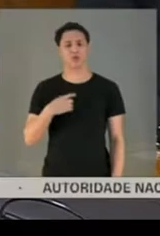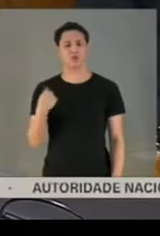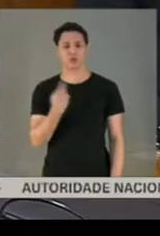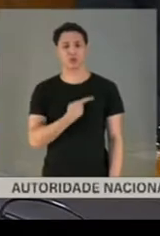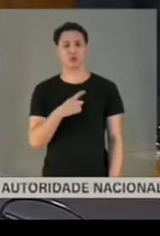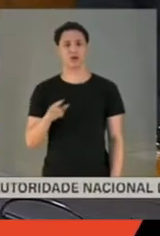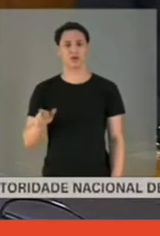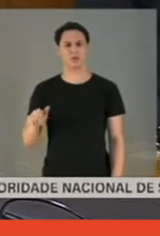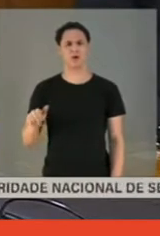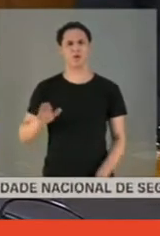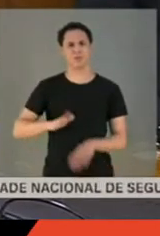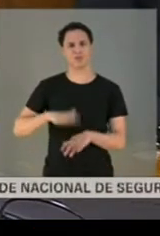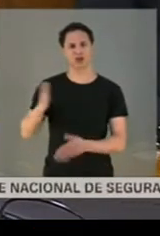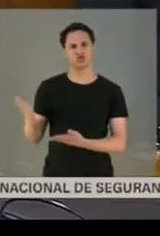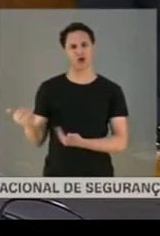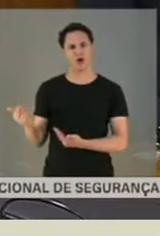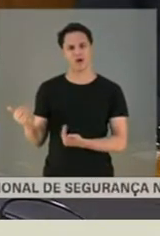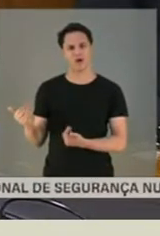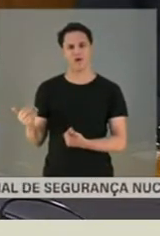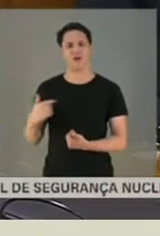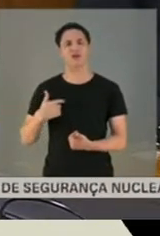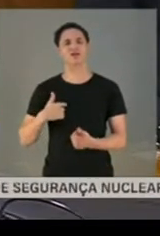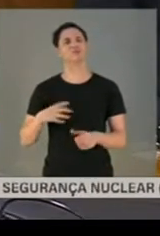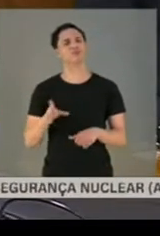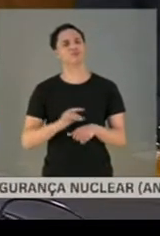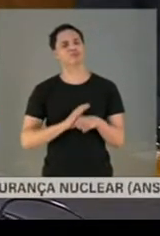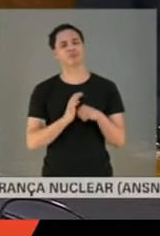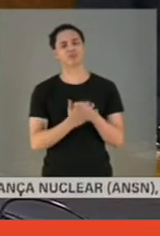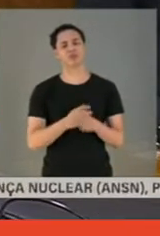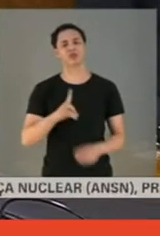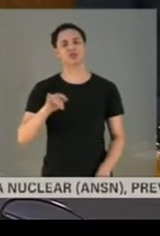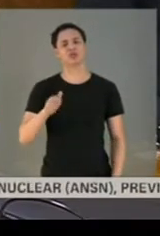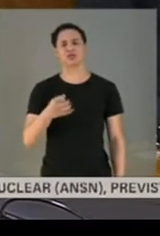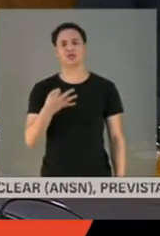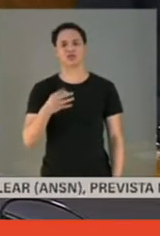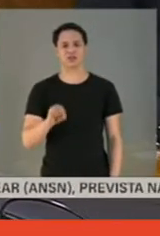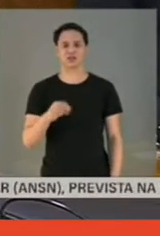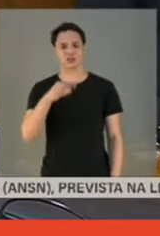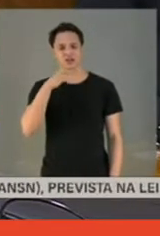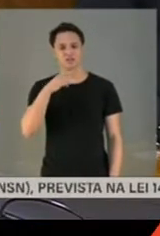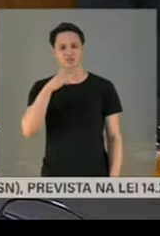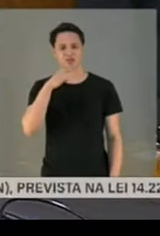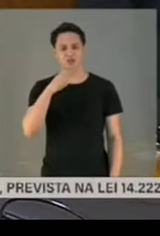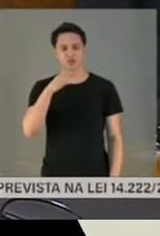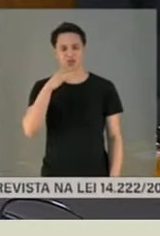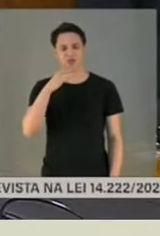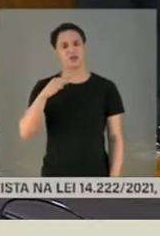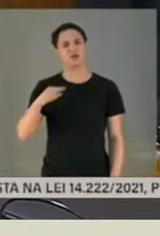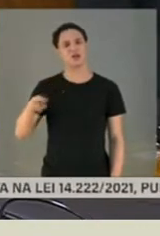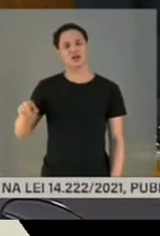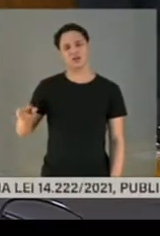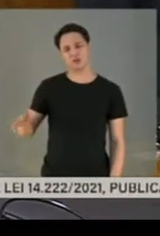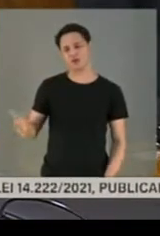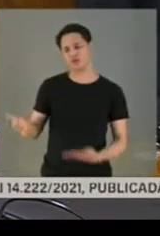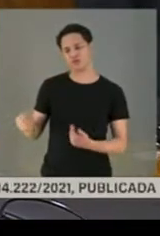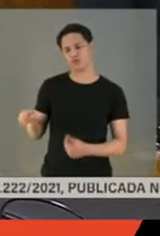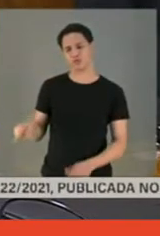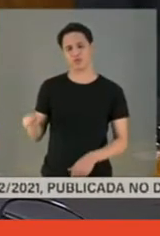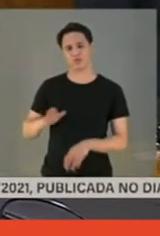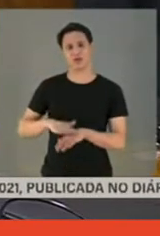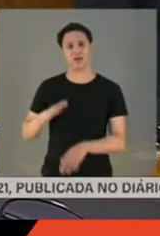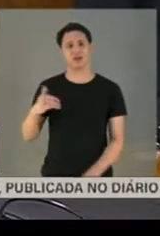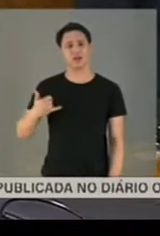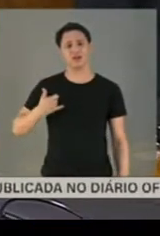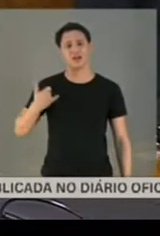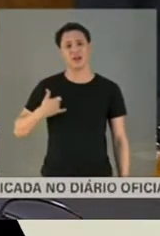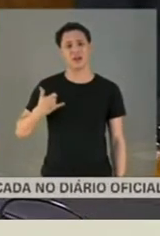veio a ser infectado. E no dia 30 de março, o nosso irmão Caçula, de 20